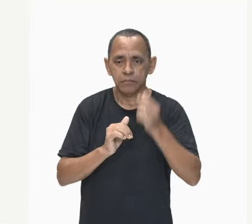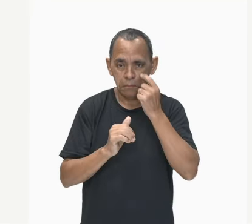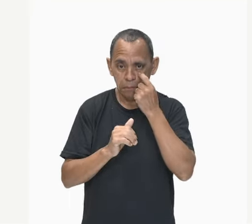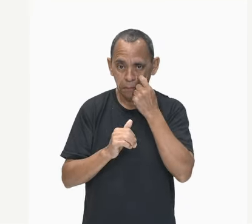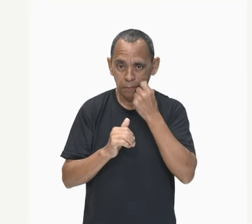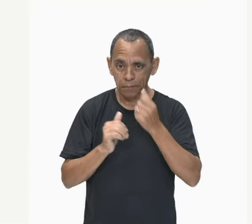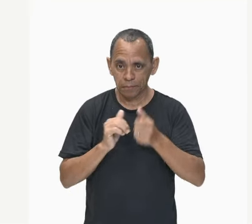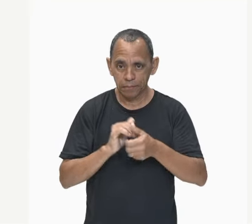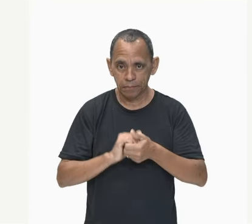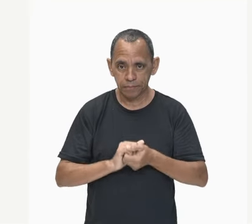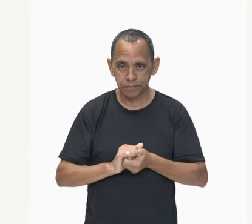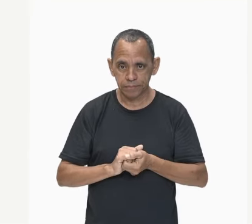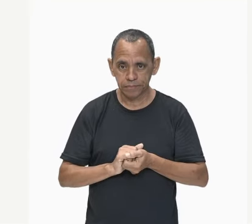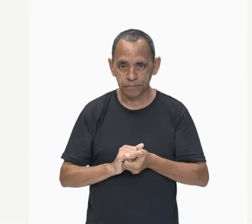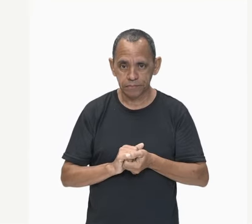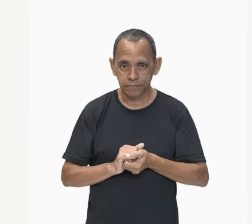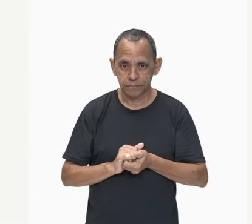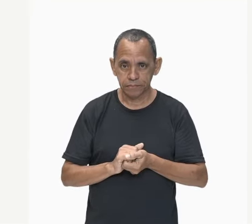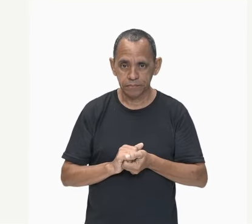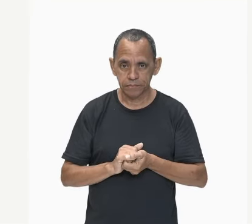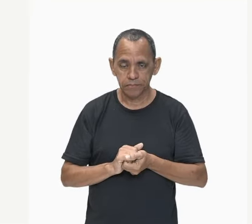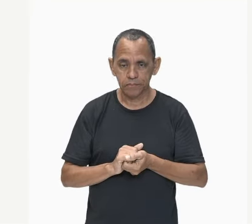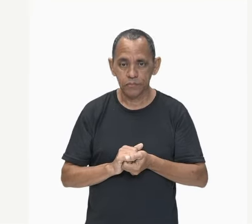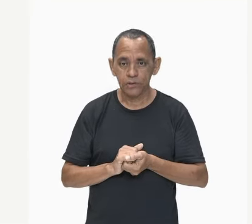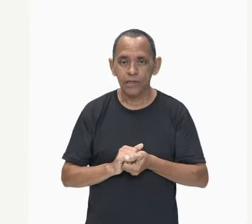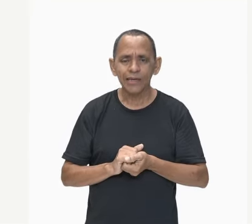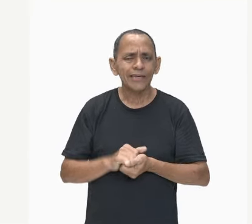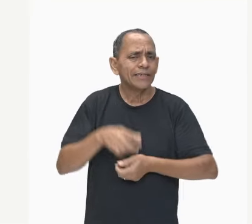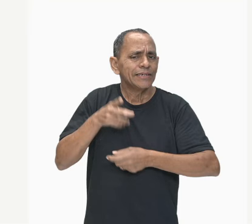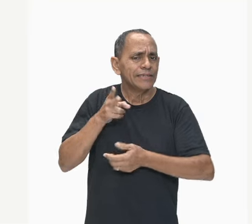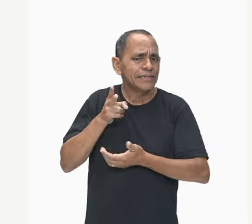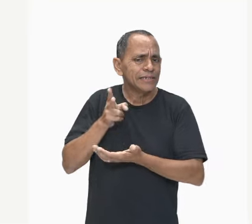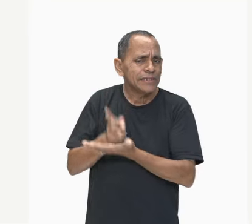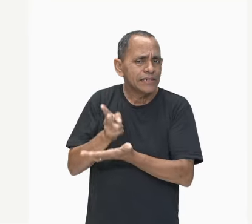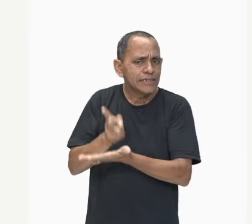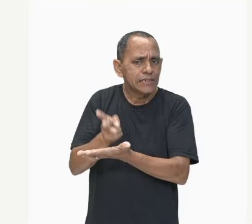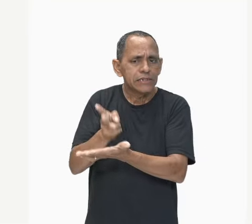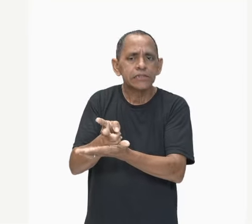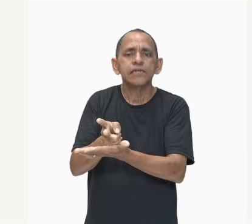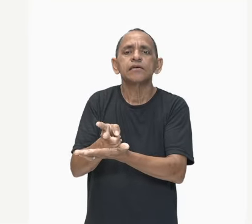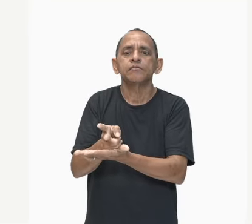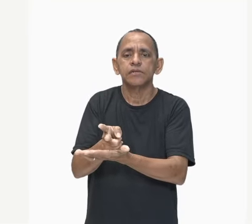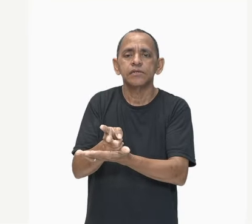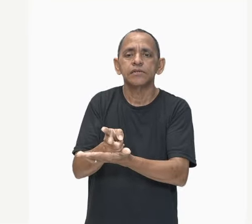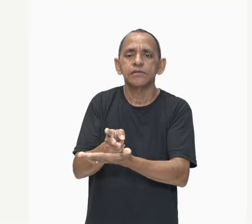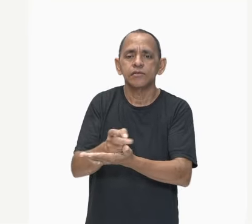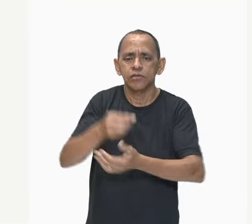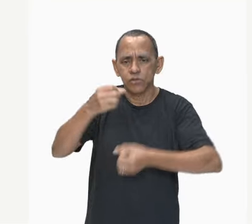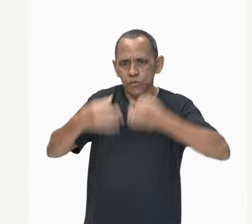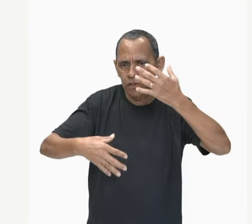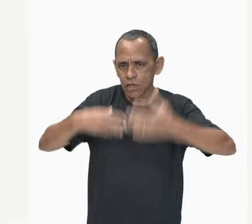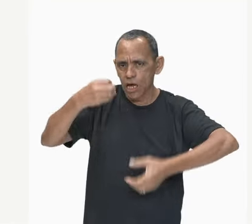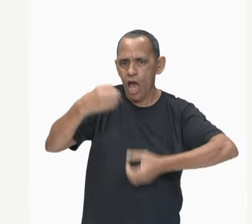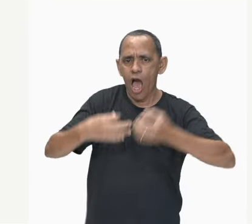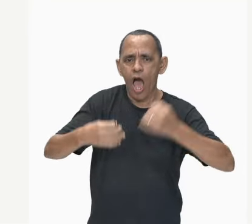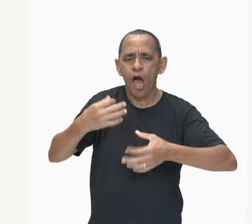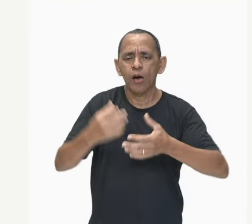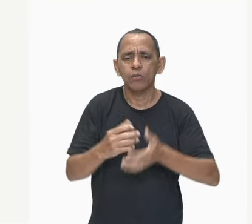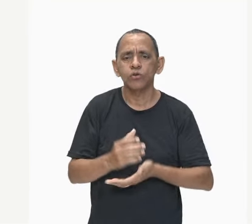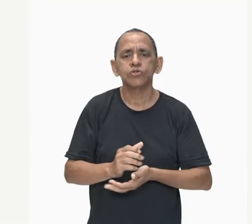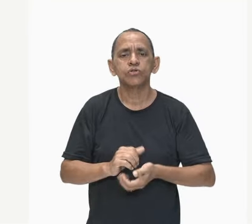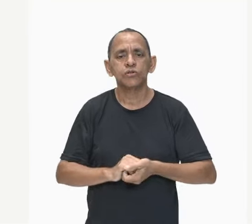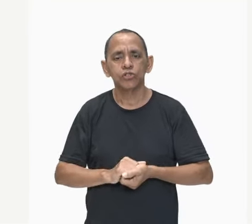eletrizados, toda a vida que falar dos corpos eletrizados, você tem aí que perceber sempre.